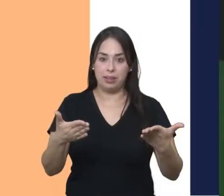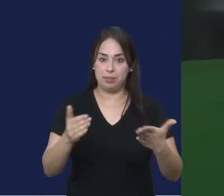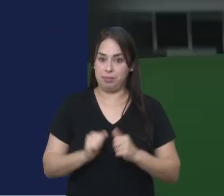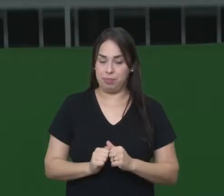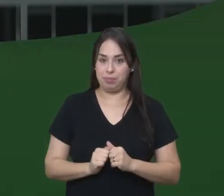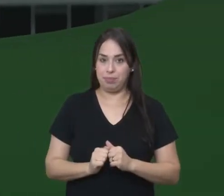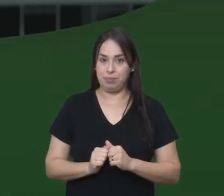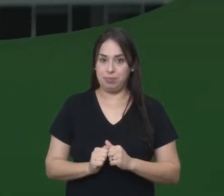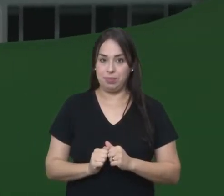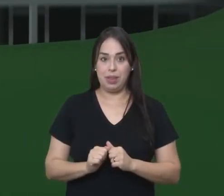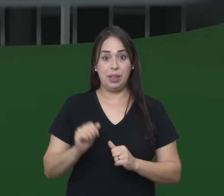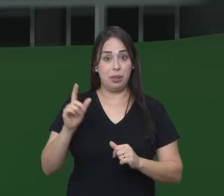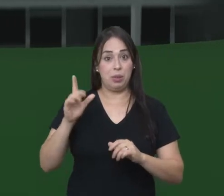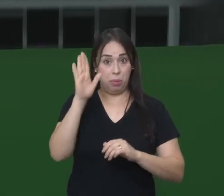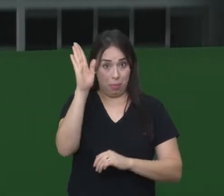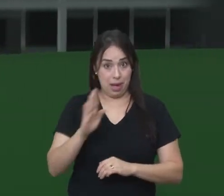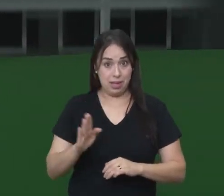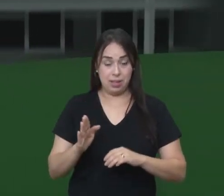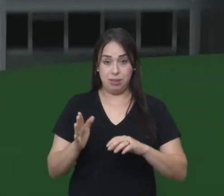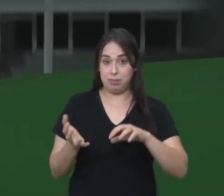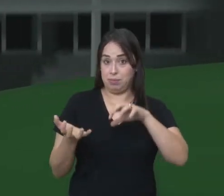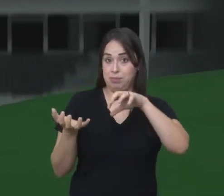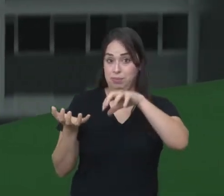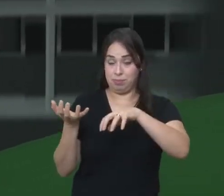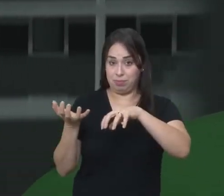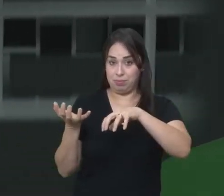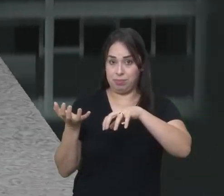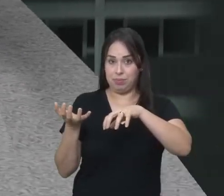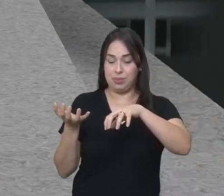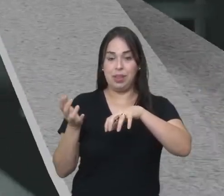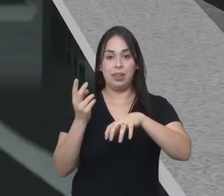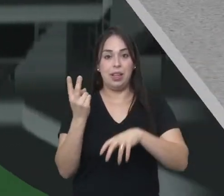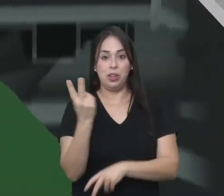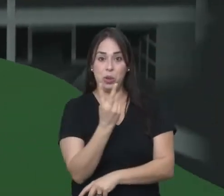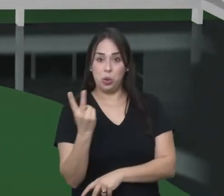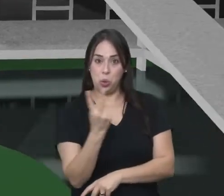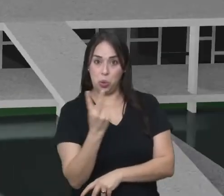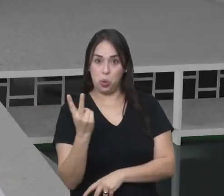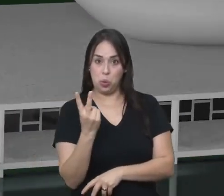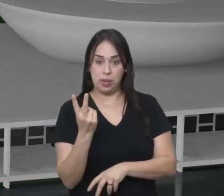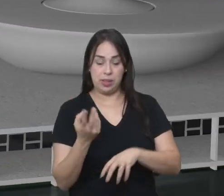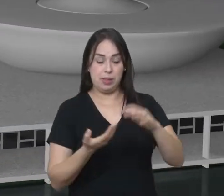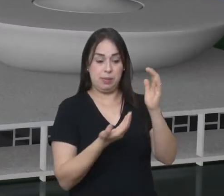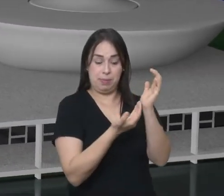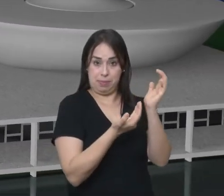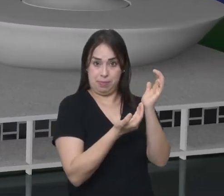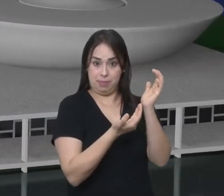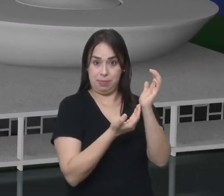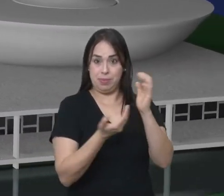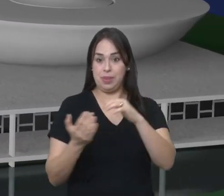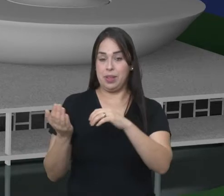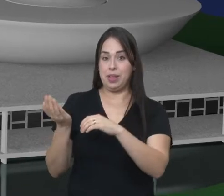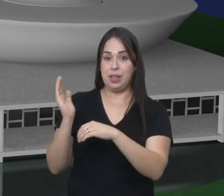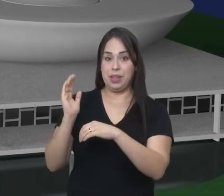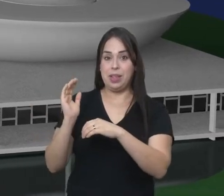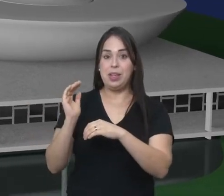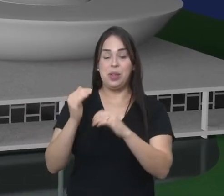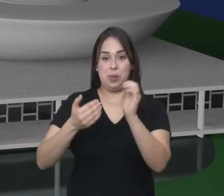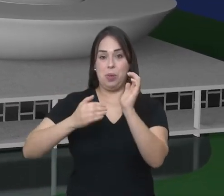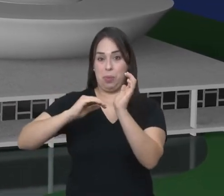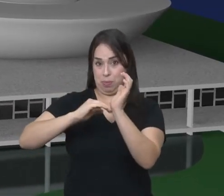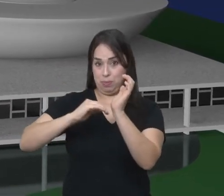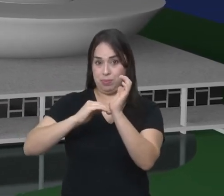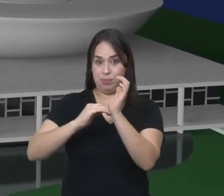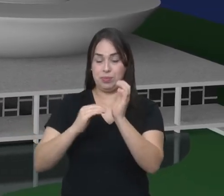legislativo é federal bicameral, ou seja, é constituído de duas câmaras, a dos deputados e o Senado